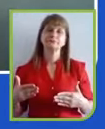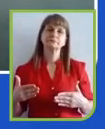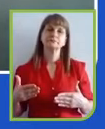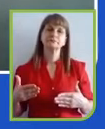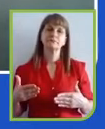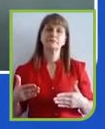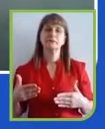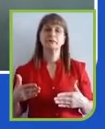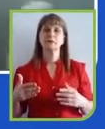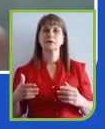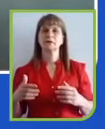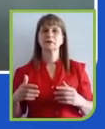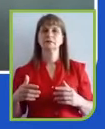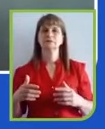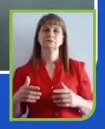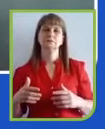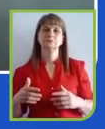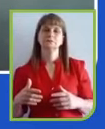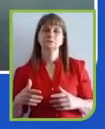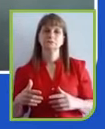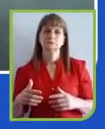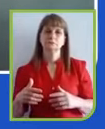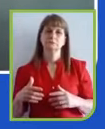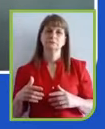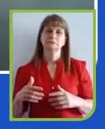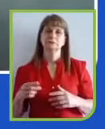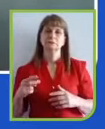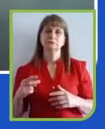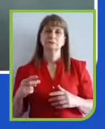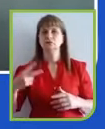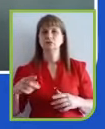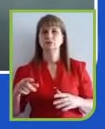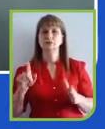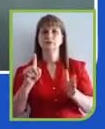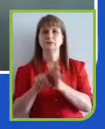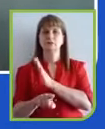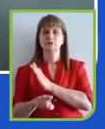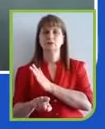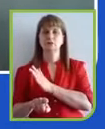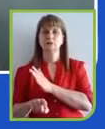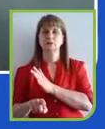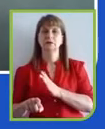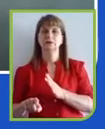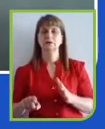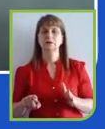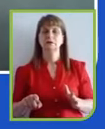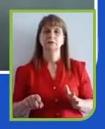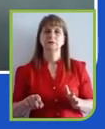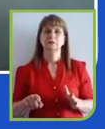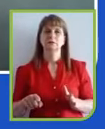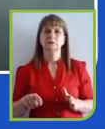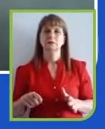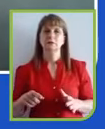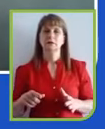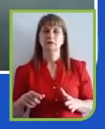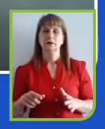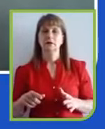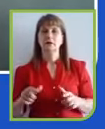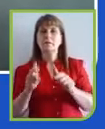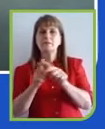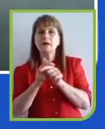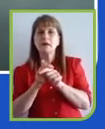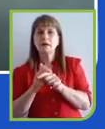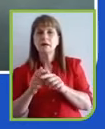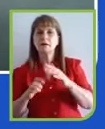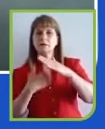outro nível de efetividade. Então, duas questões. Pequena empresa, nível de efetividade da sustentabilidade